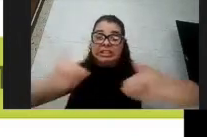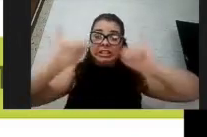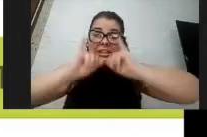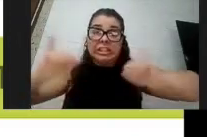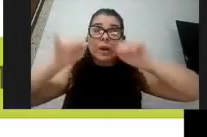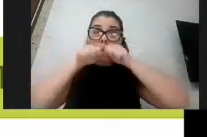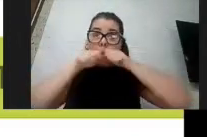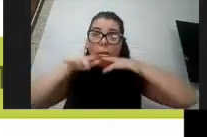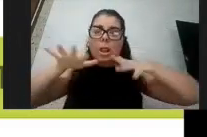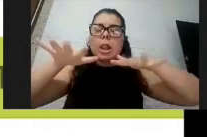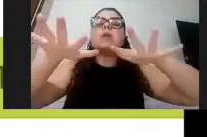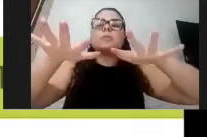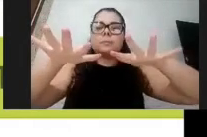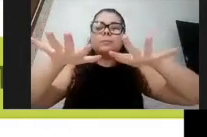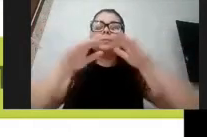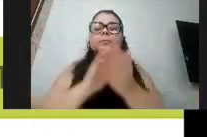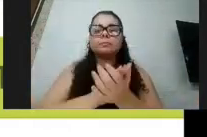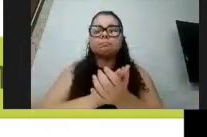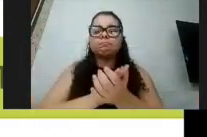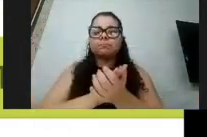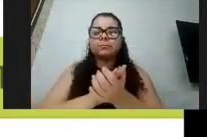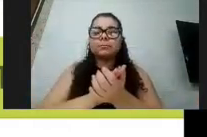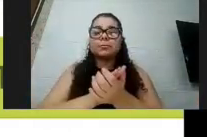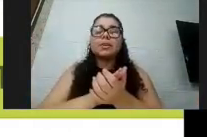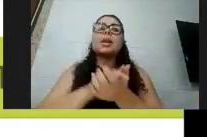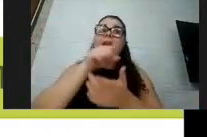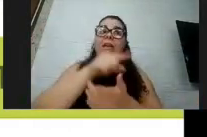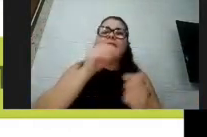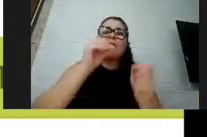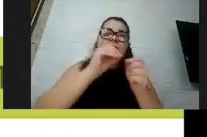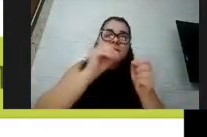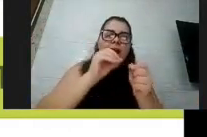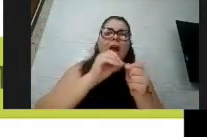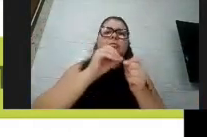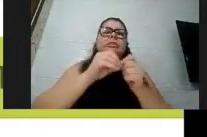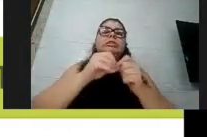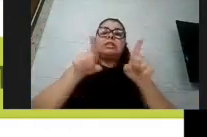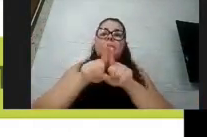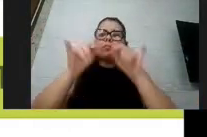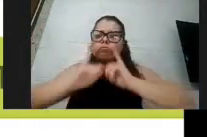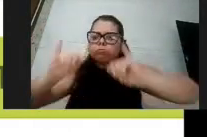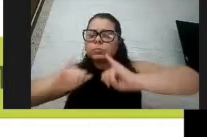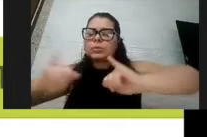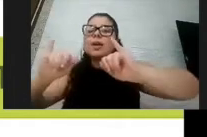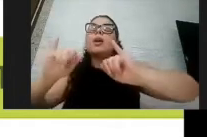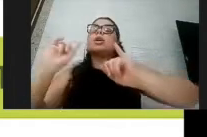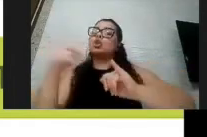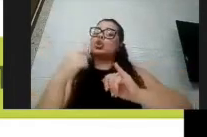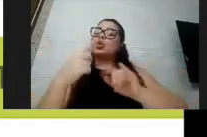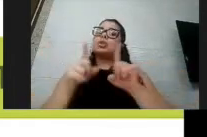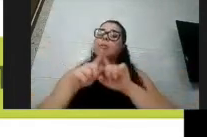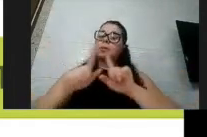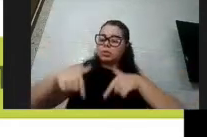quatro linhas. Além de produzir informação e difundir informação, a gente tem uma atuação em